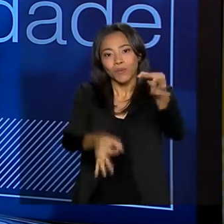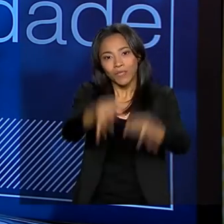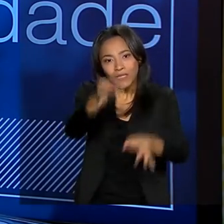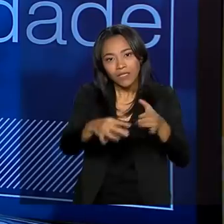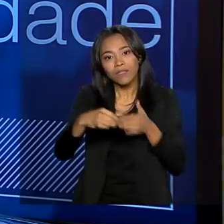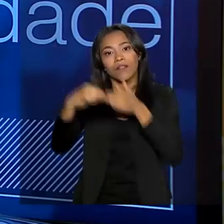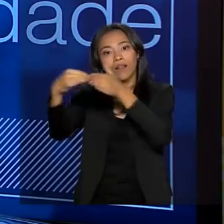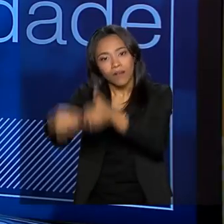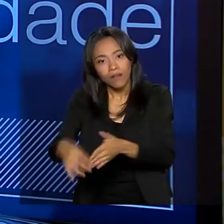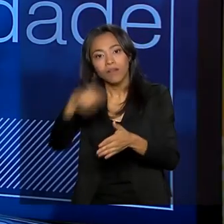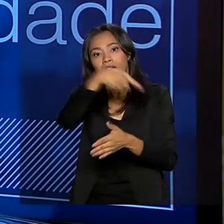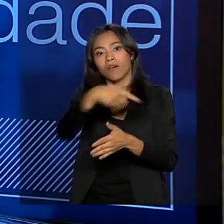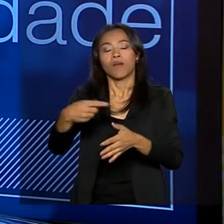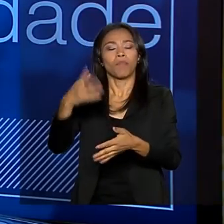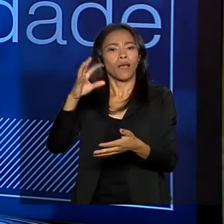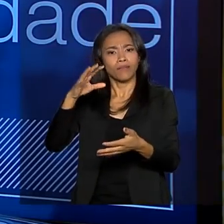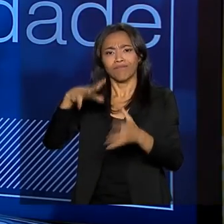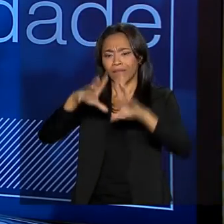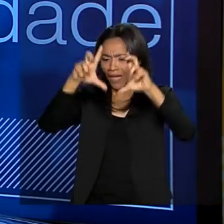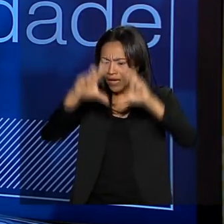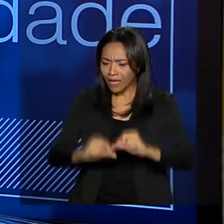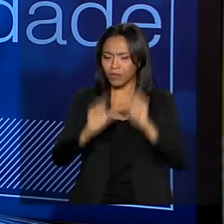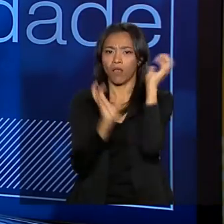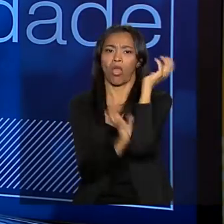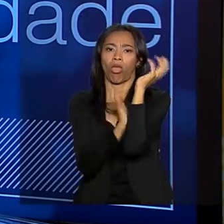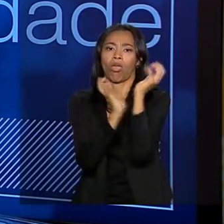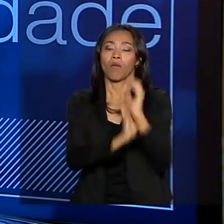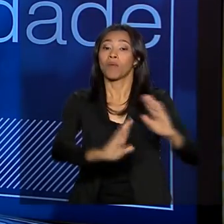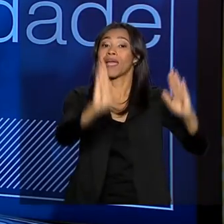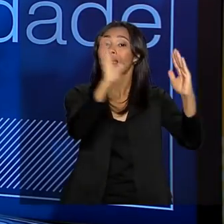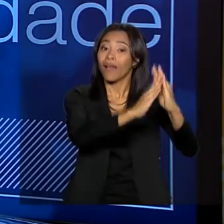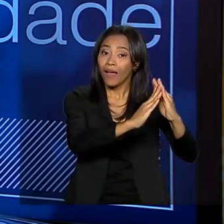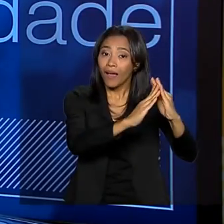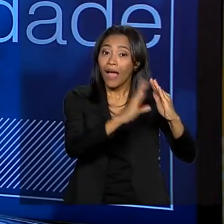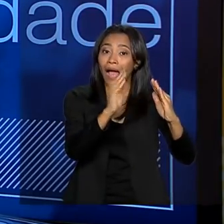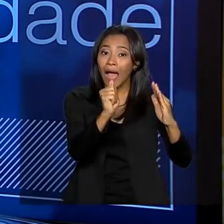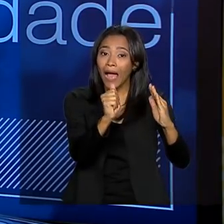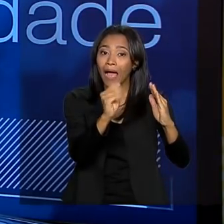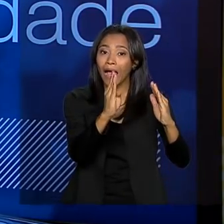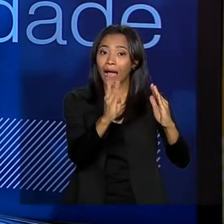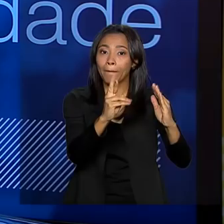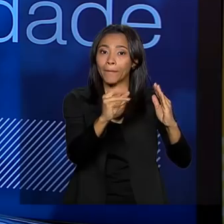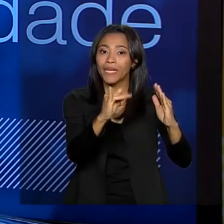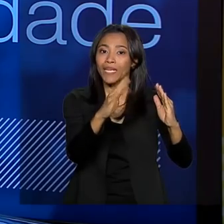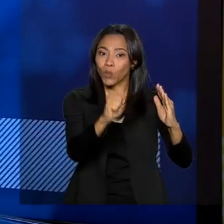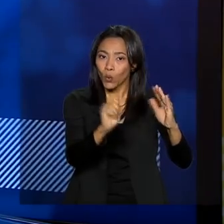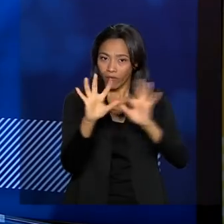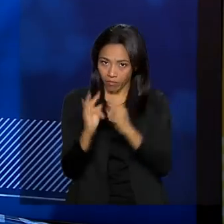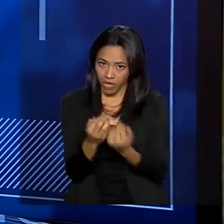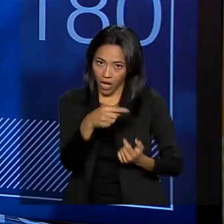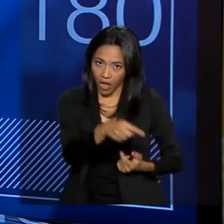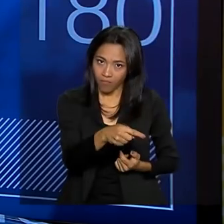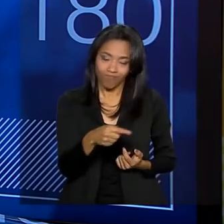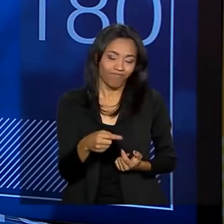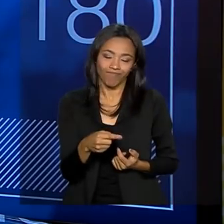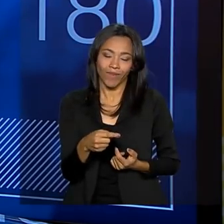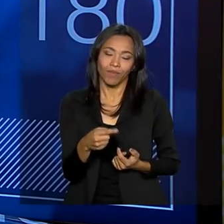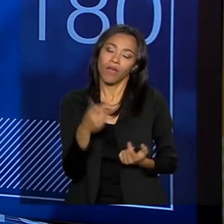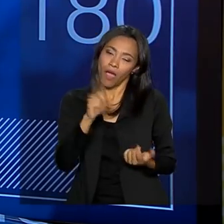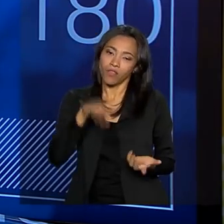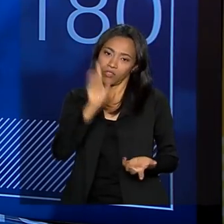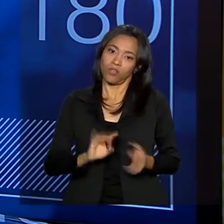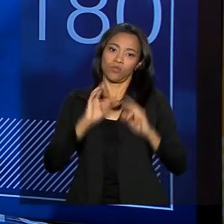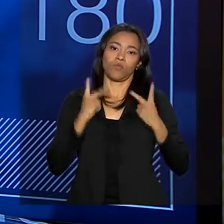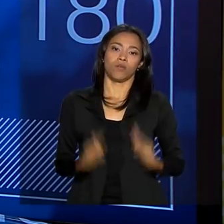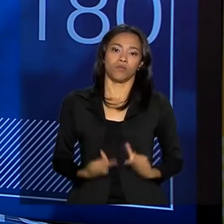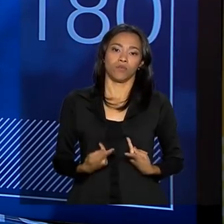todo mundo e desburocratizar isso. Abrigo não é lar. Toda criança tem o direito ao lar. E isso é direitos humanos. E